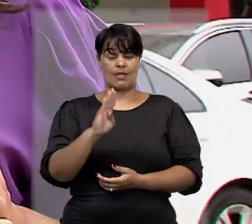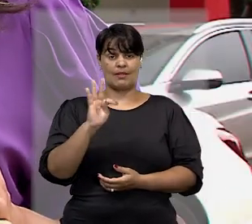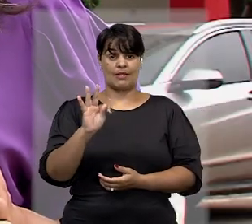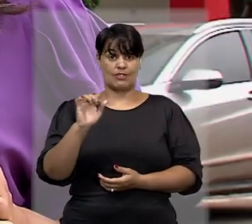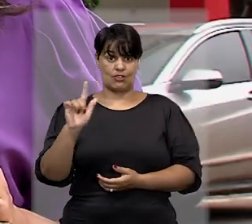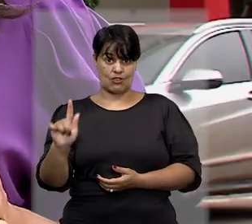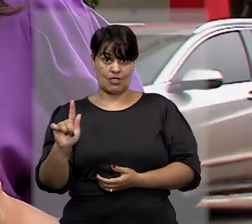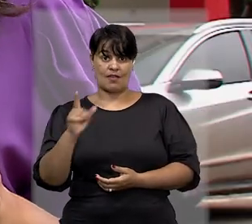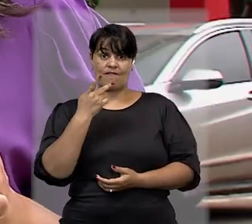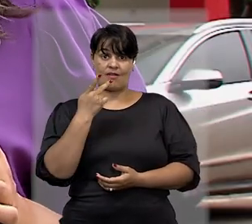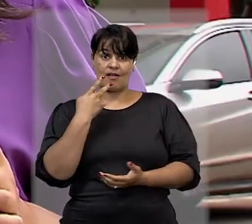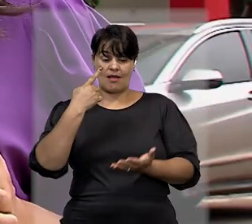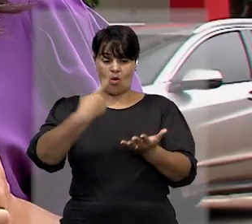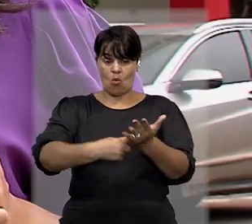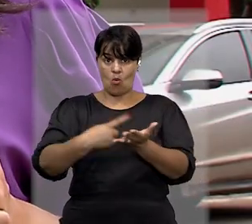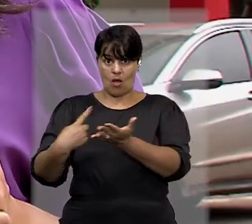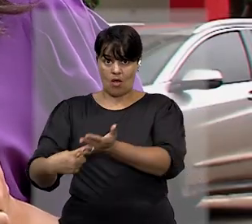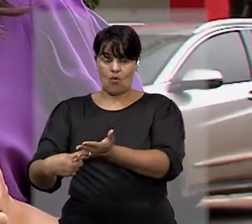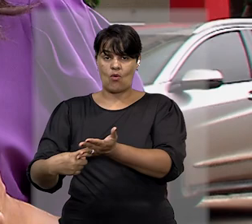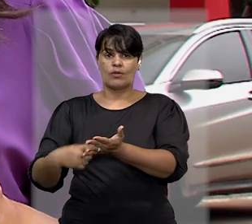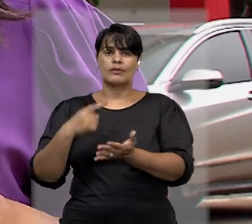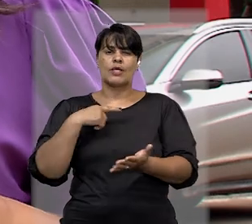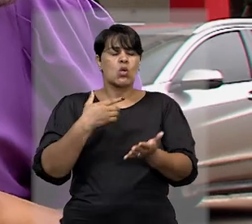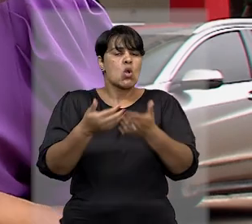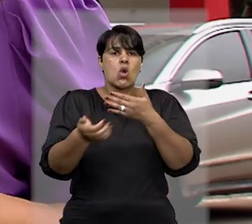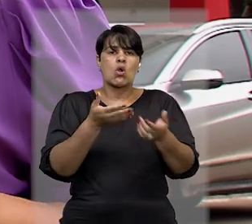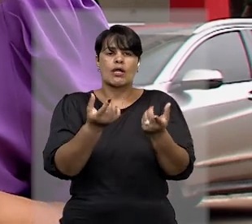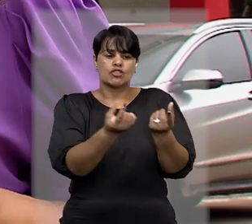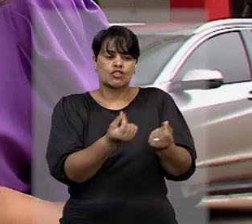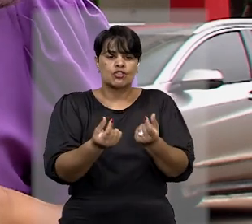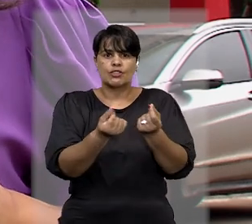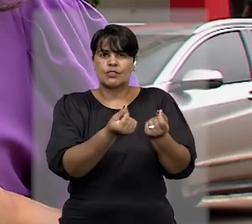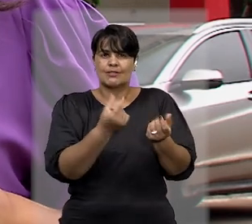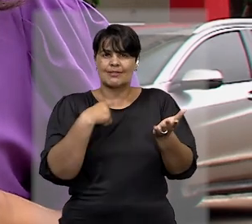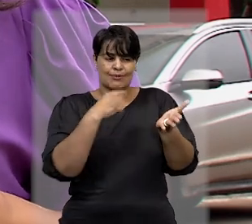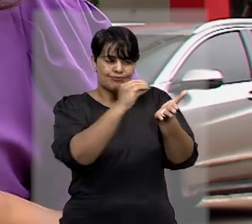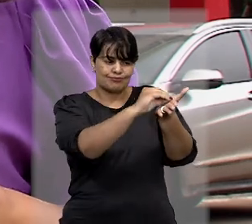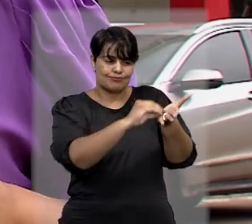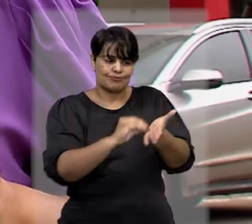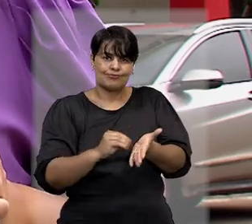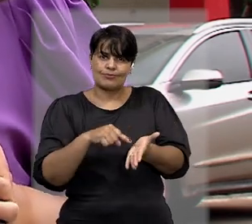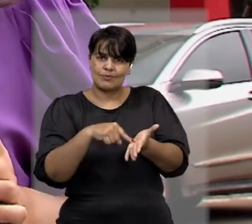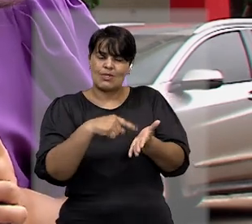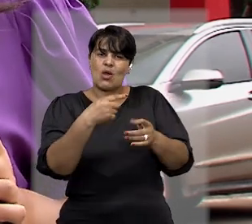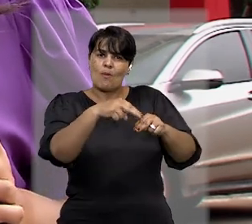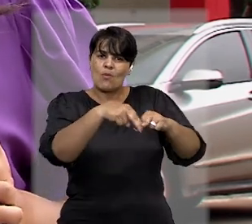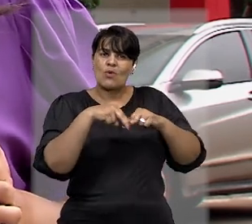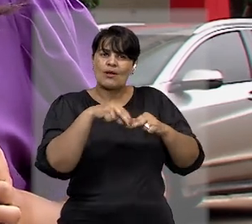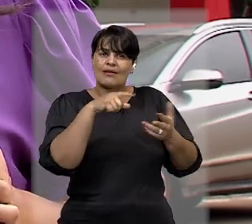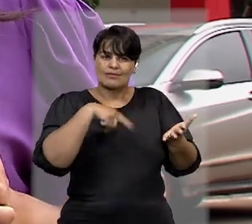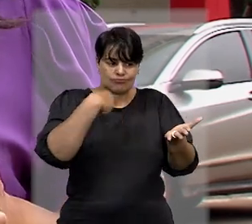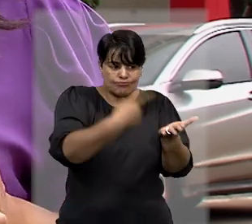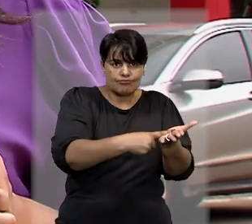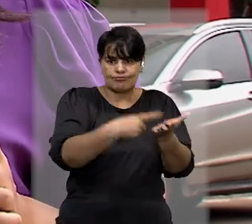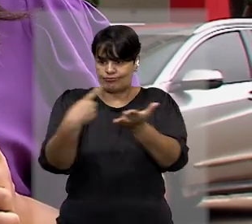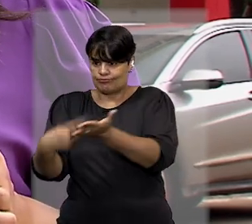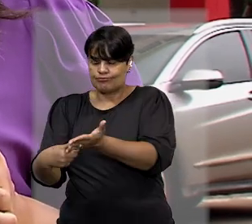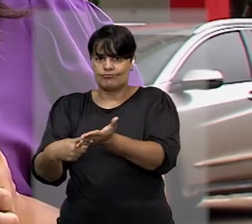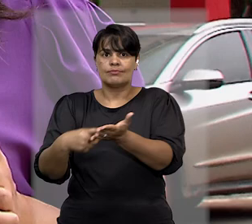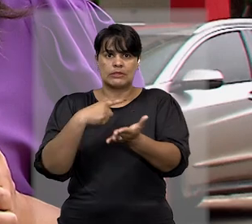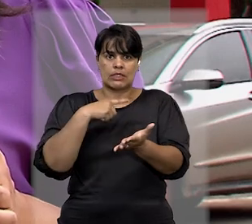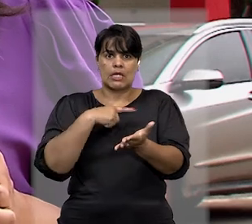de compensação prevê que quaisquer valores devidos pela Americanas, em razão de obrigações celebradas com o banco, sejam